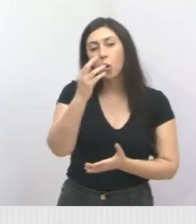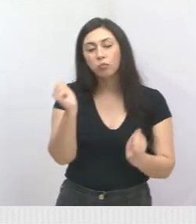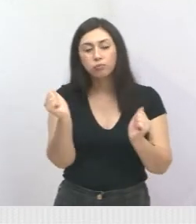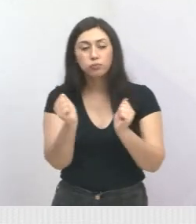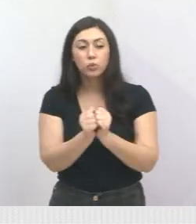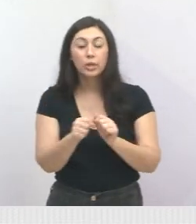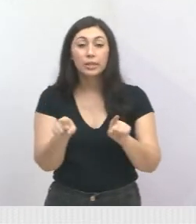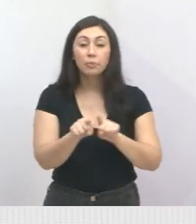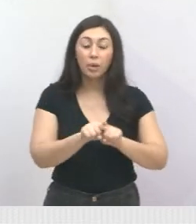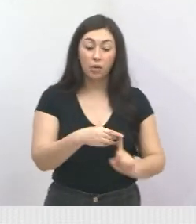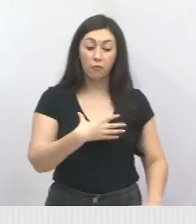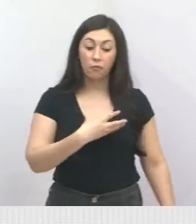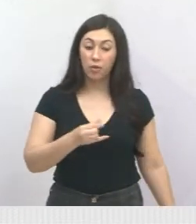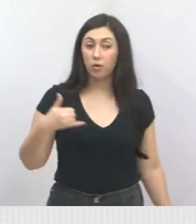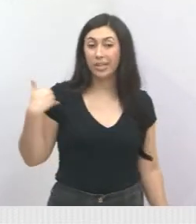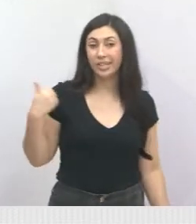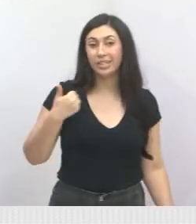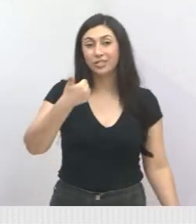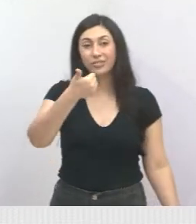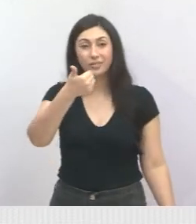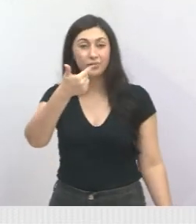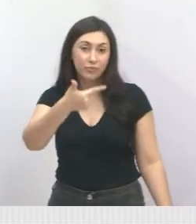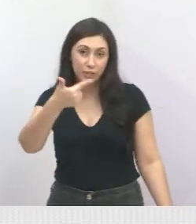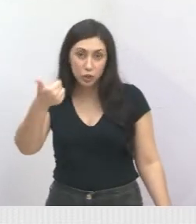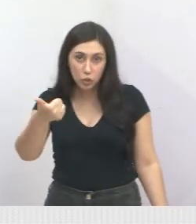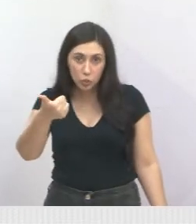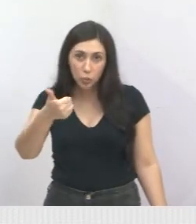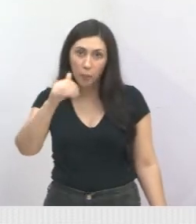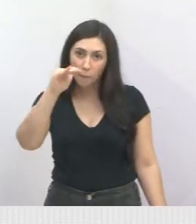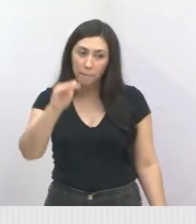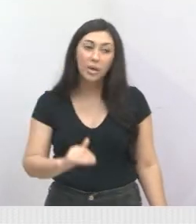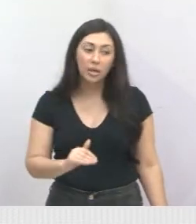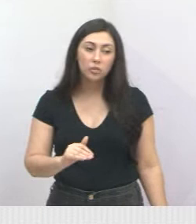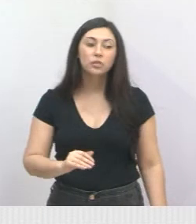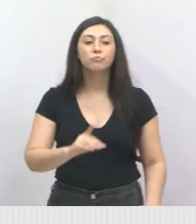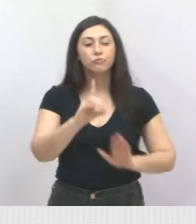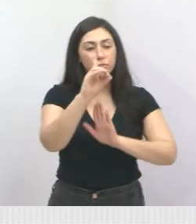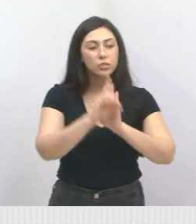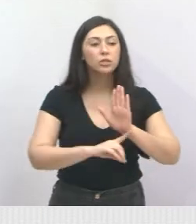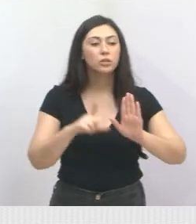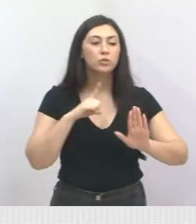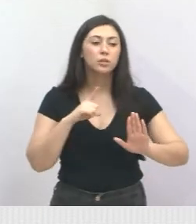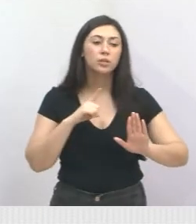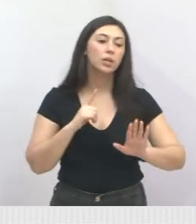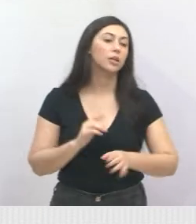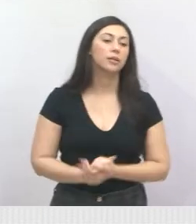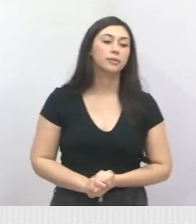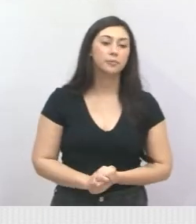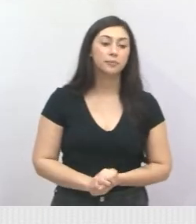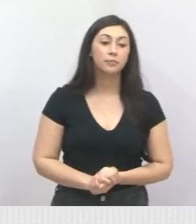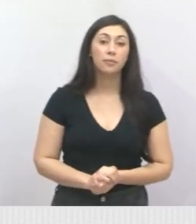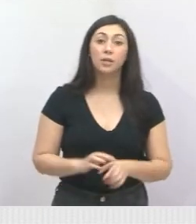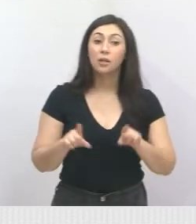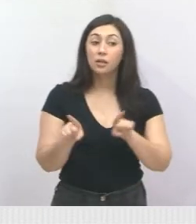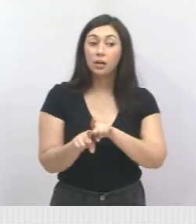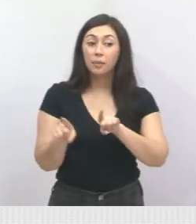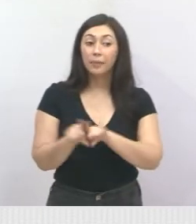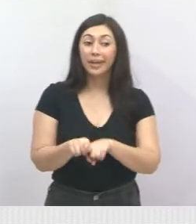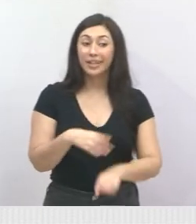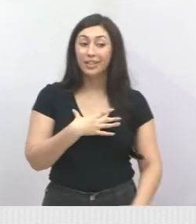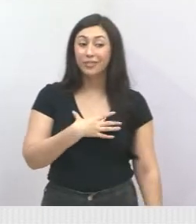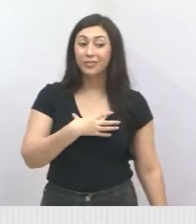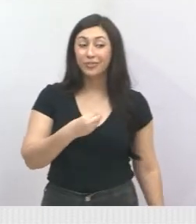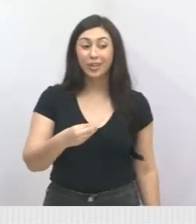menores de 21 anos também têm direito a essa pensão. Assim como aqueles